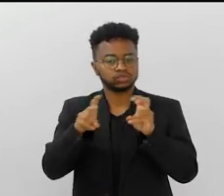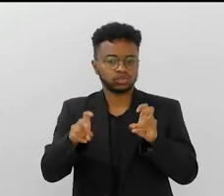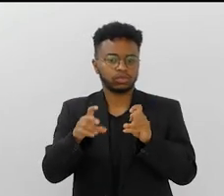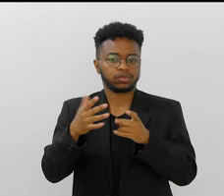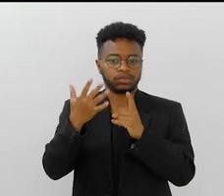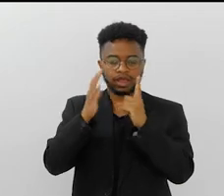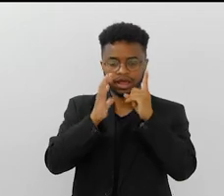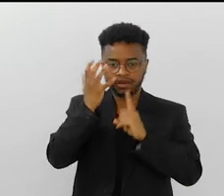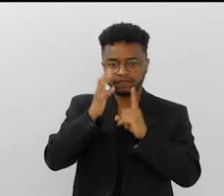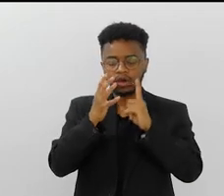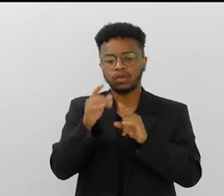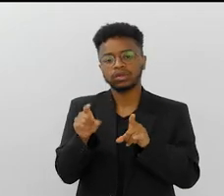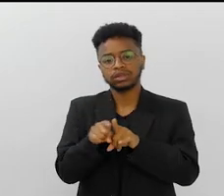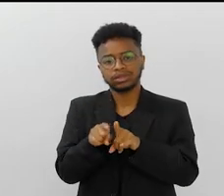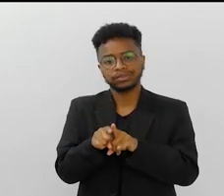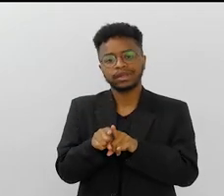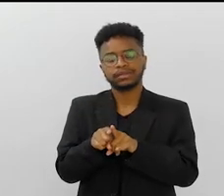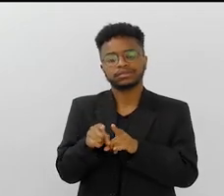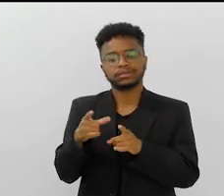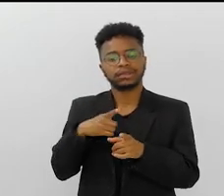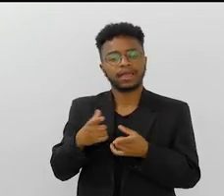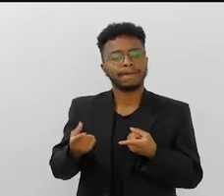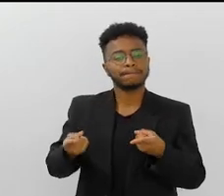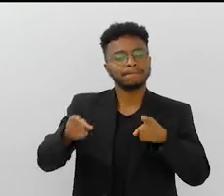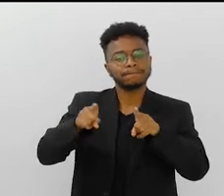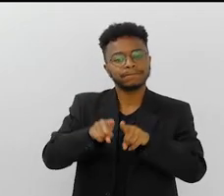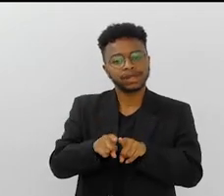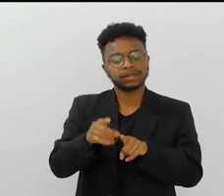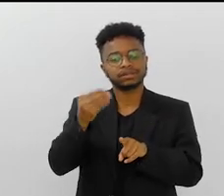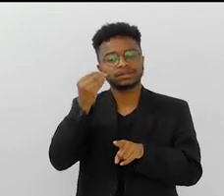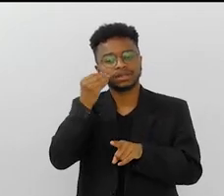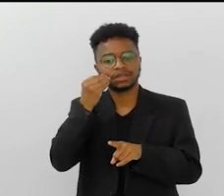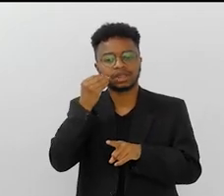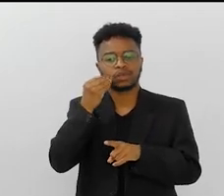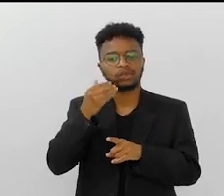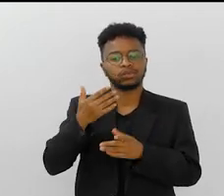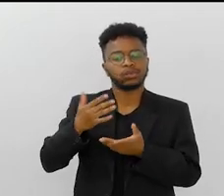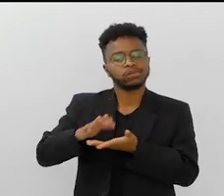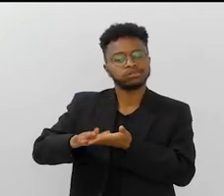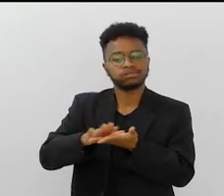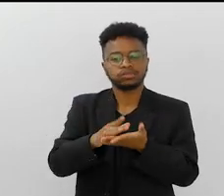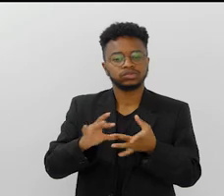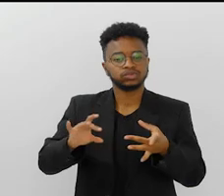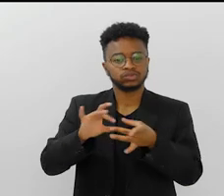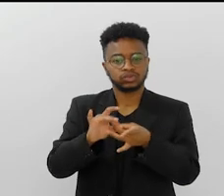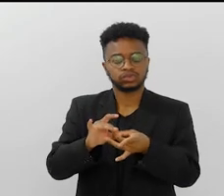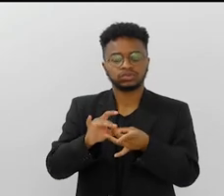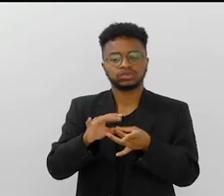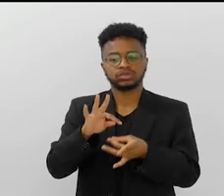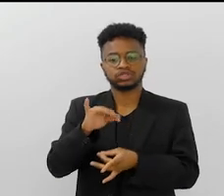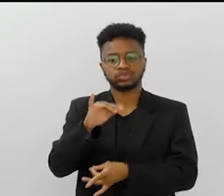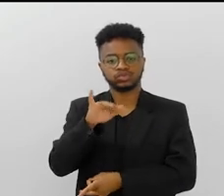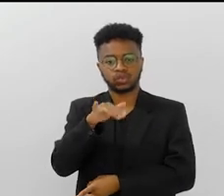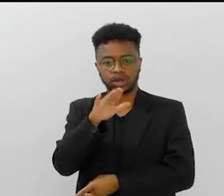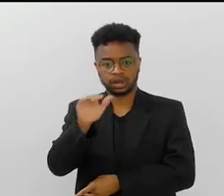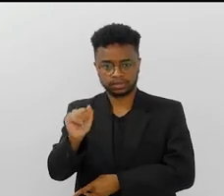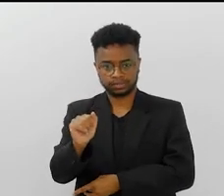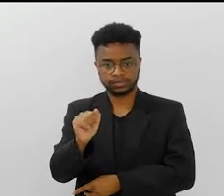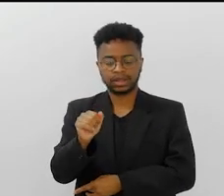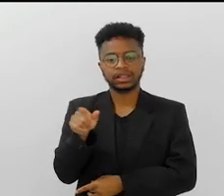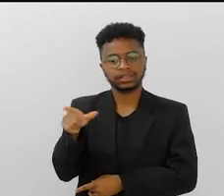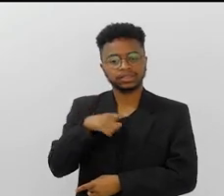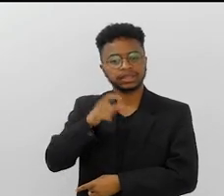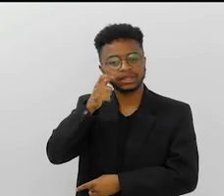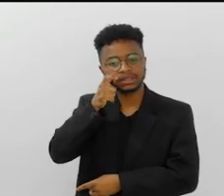arte, ele é um entusiasta, inclusive está numa parceria na disputa de Samba da Tijuca esse ano, ele está participando lá da